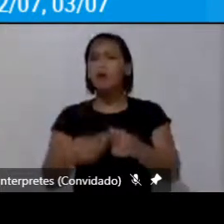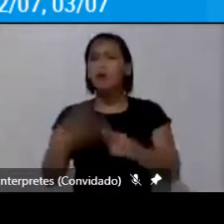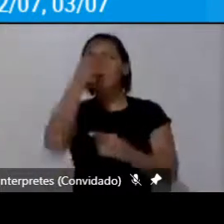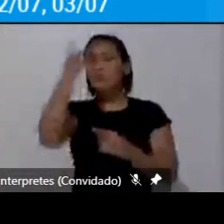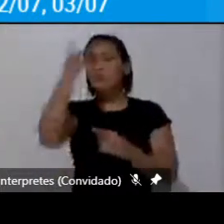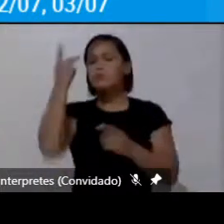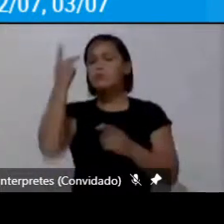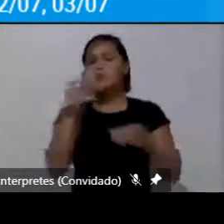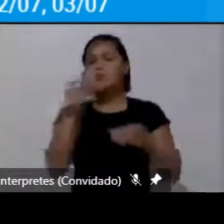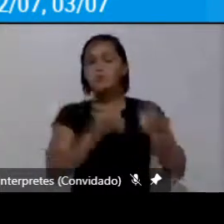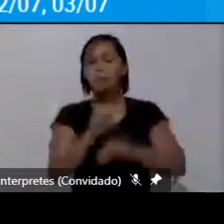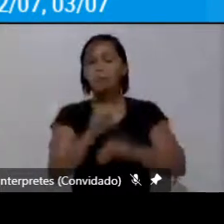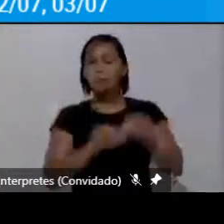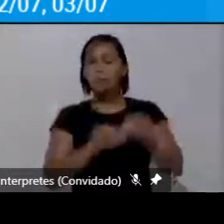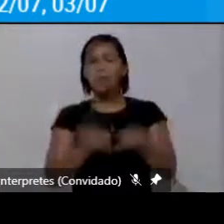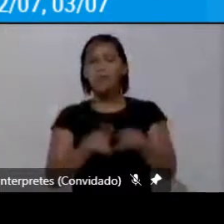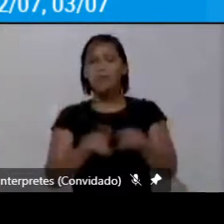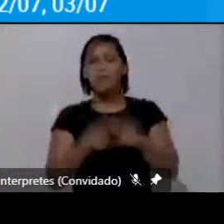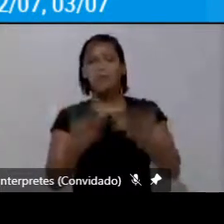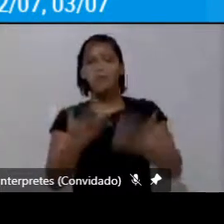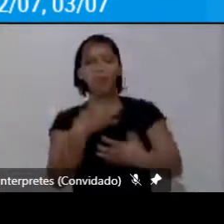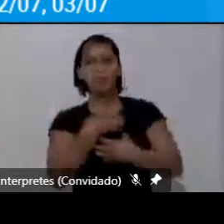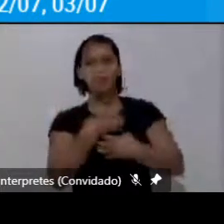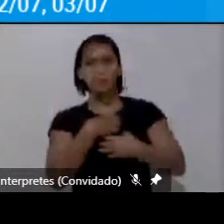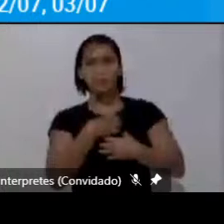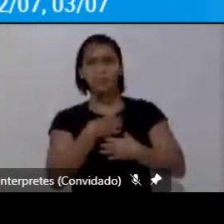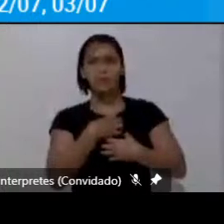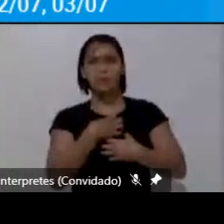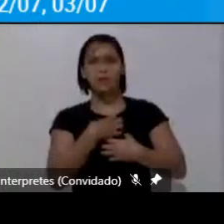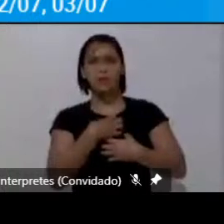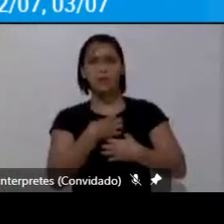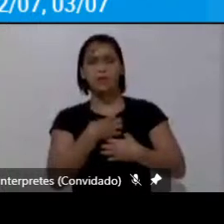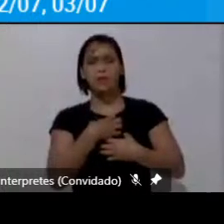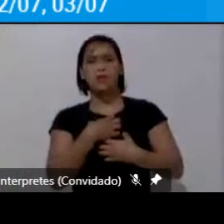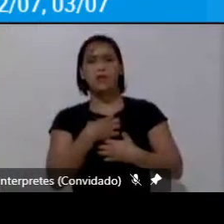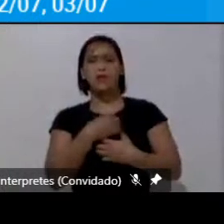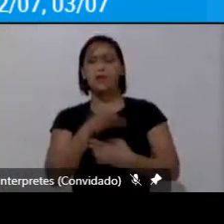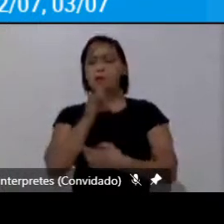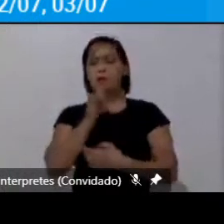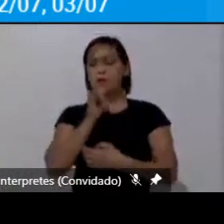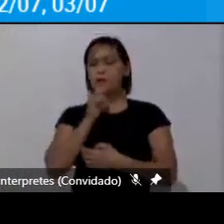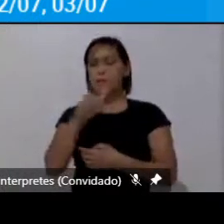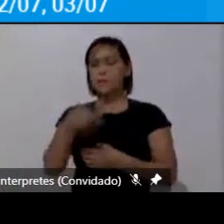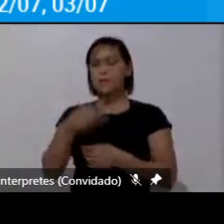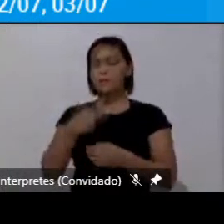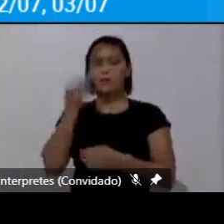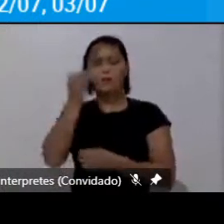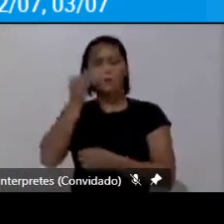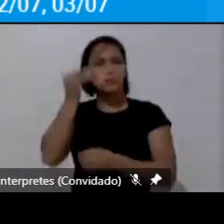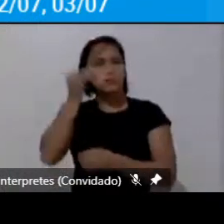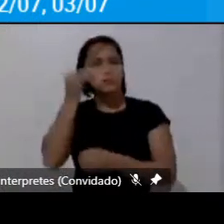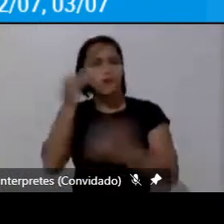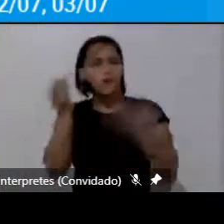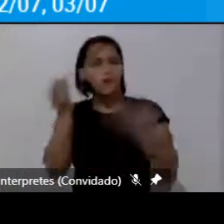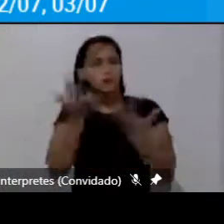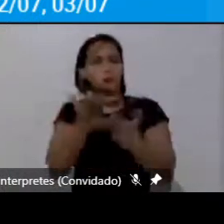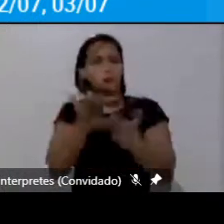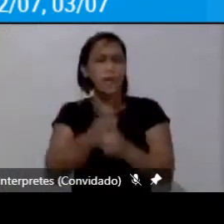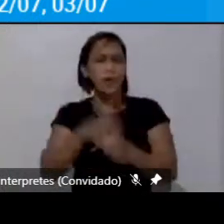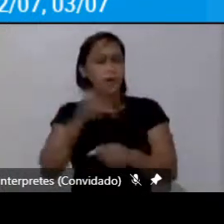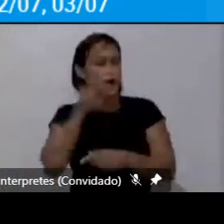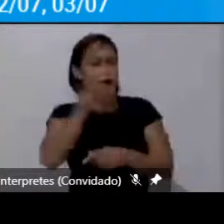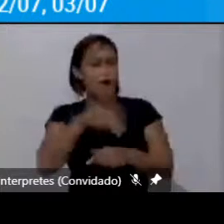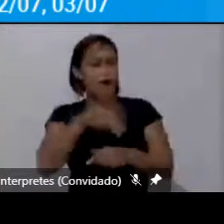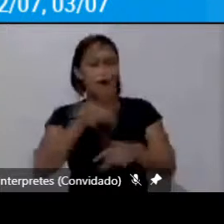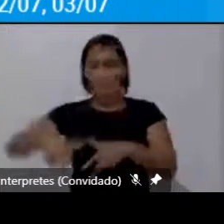movem qual é o motivo qual é a sensação e eu dou sempre o exemplo da experiência maravilhosa que é ver